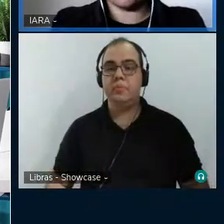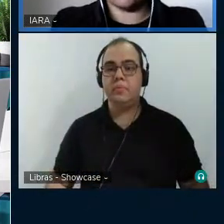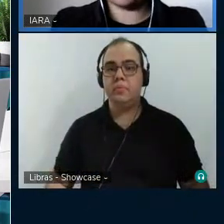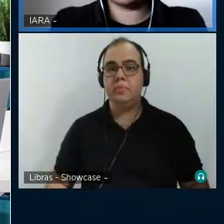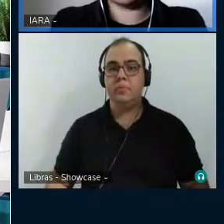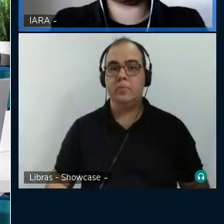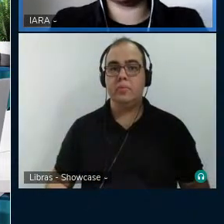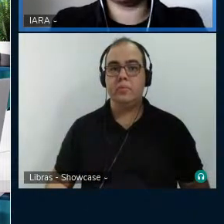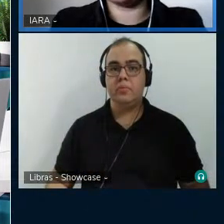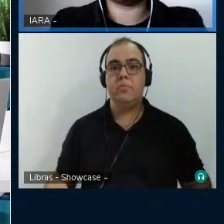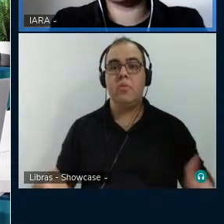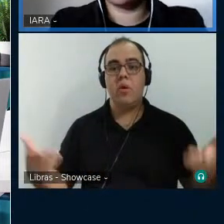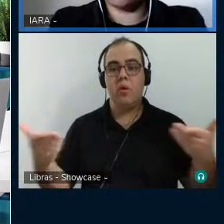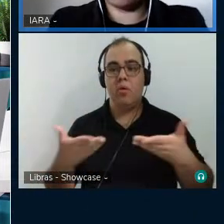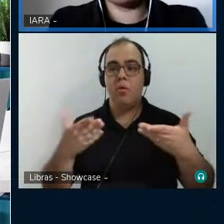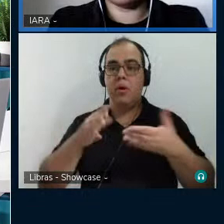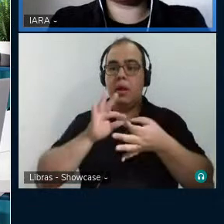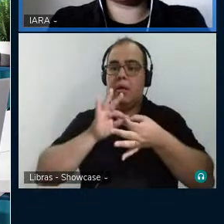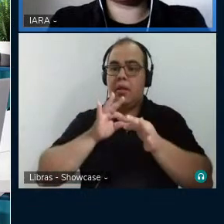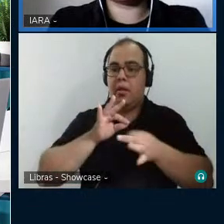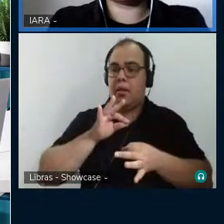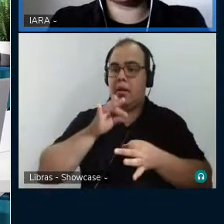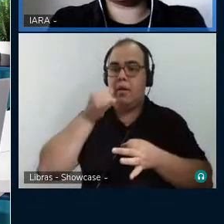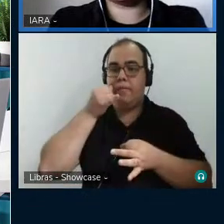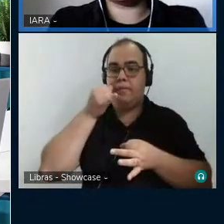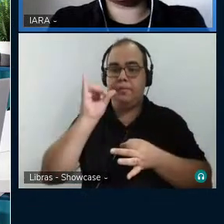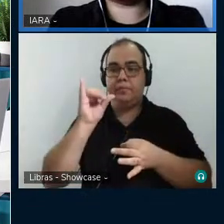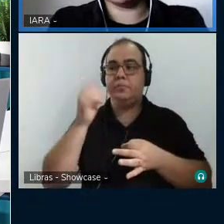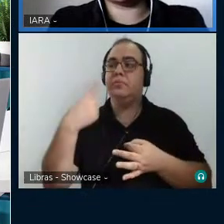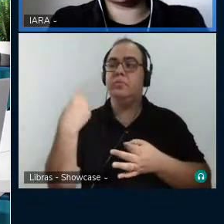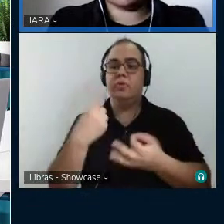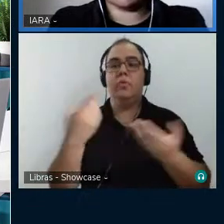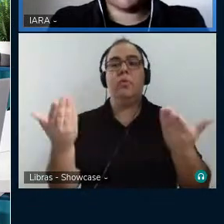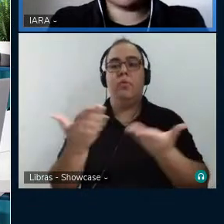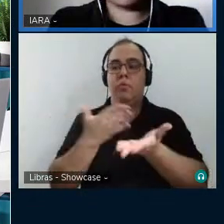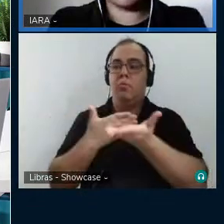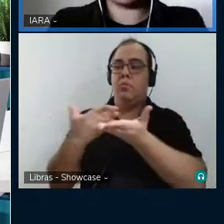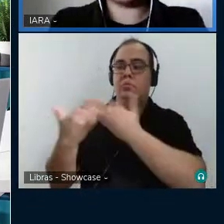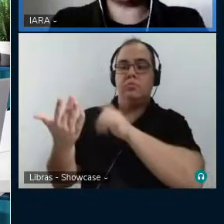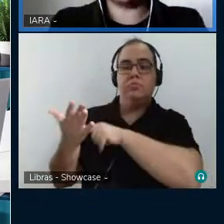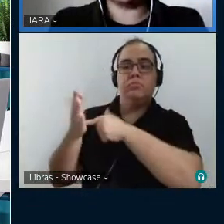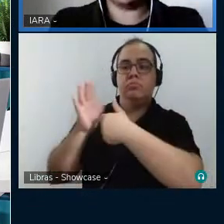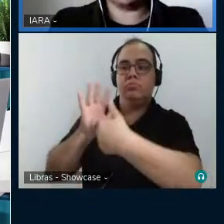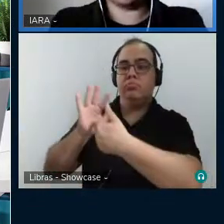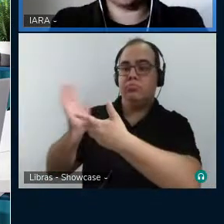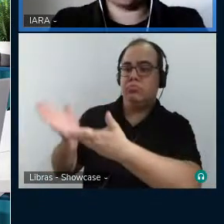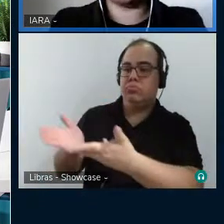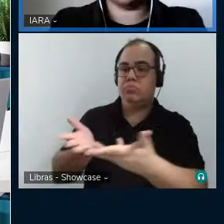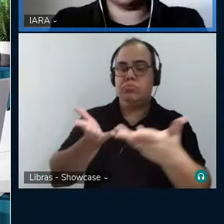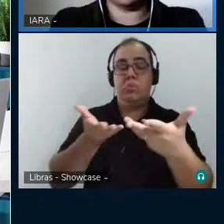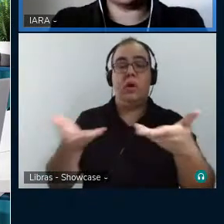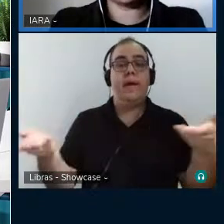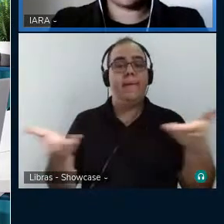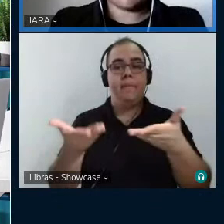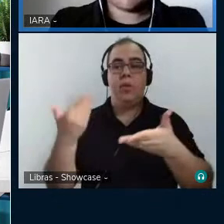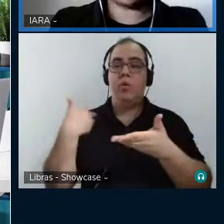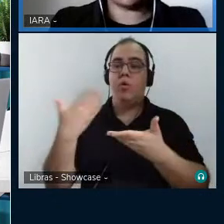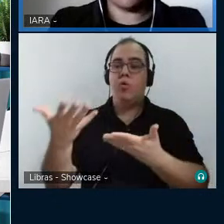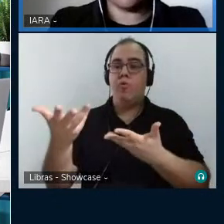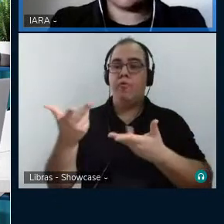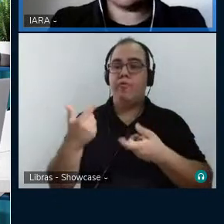Agora, sem mais delongas, vamos com as nossas apresentações. E, para tanto, eu convido